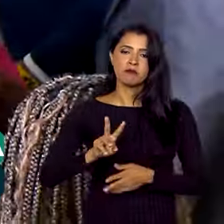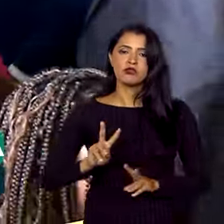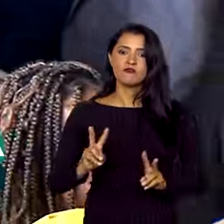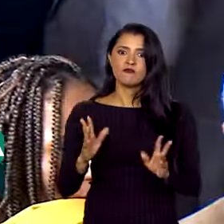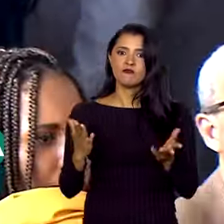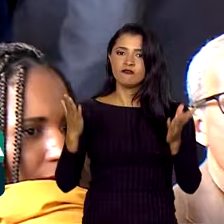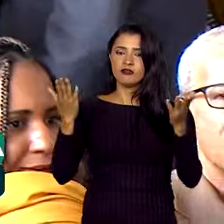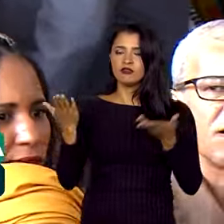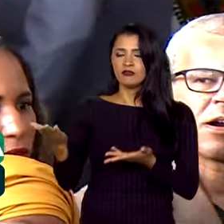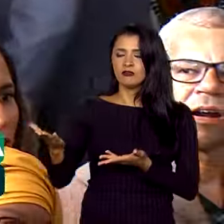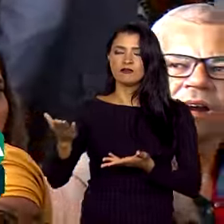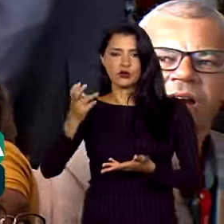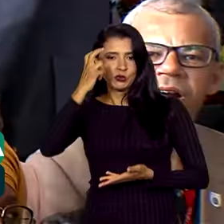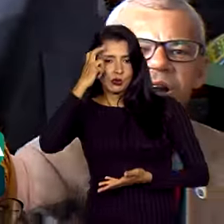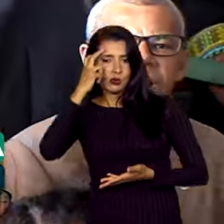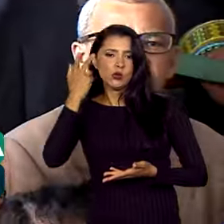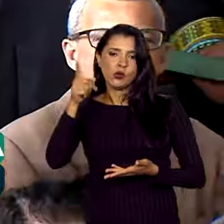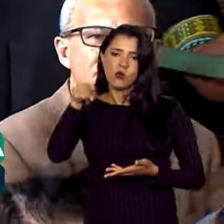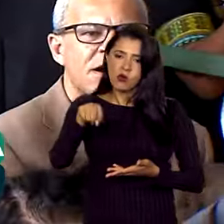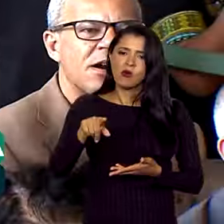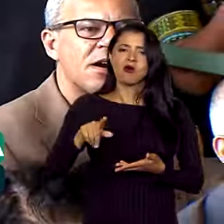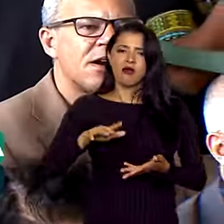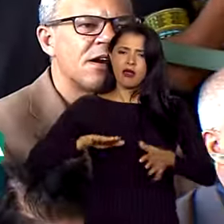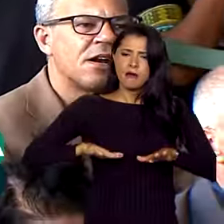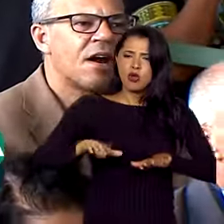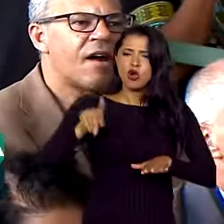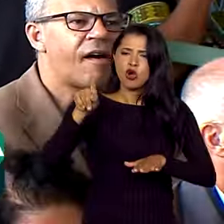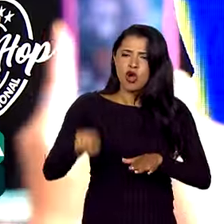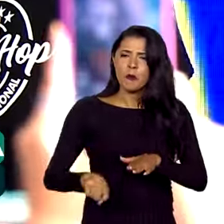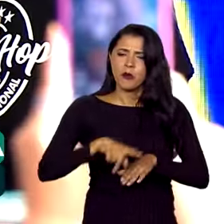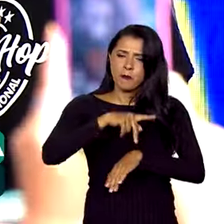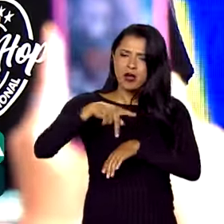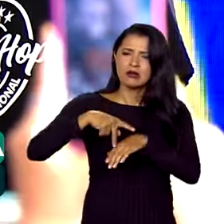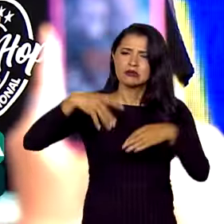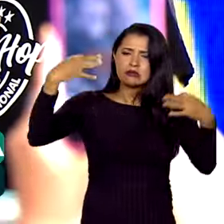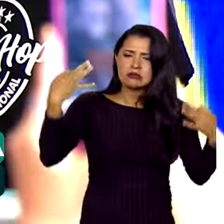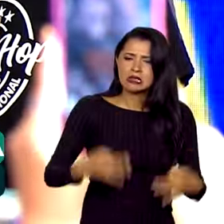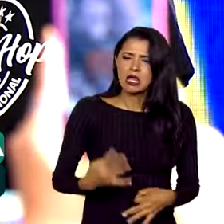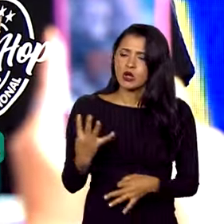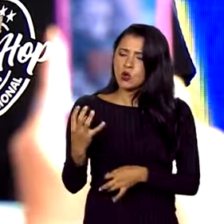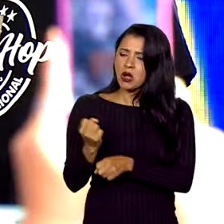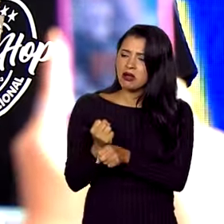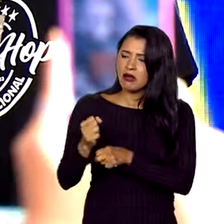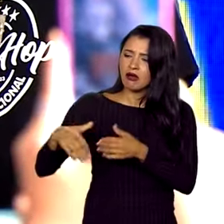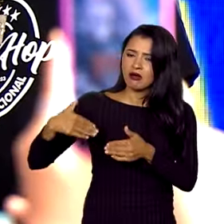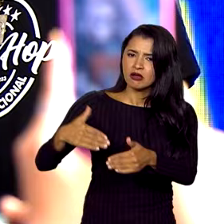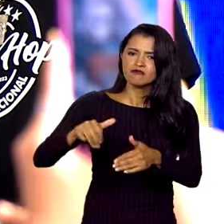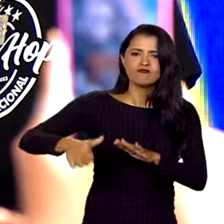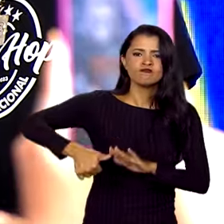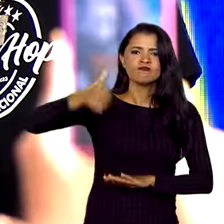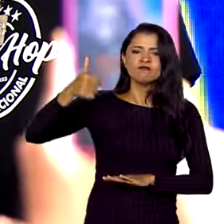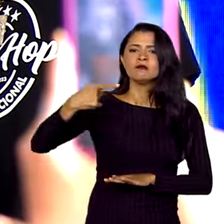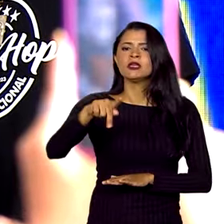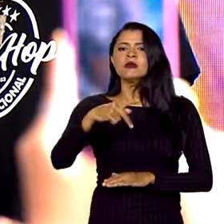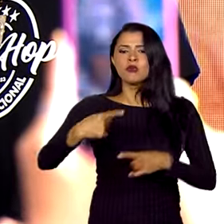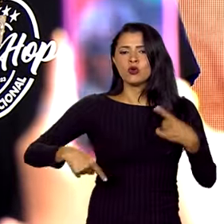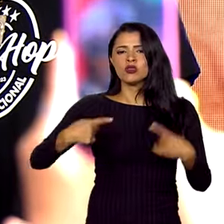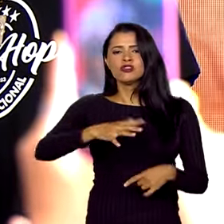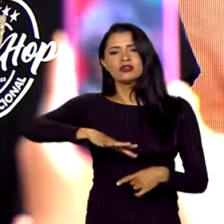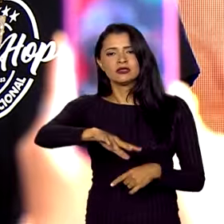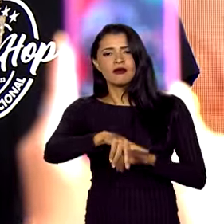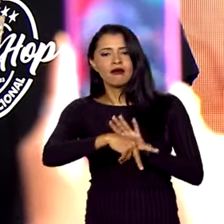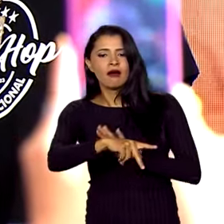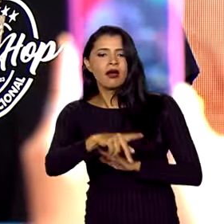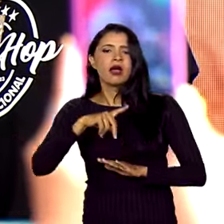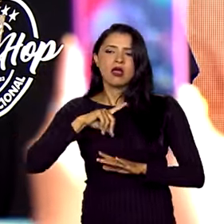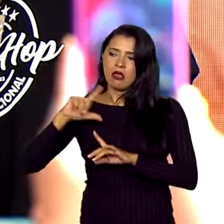O hip-hop é o país dando certo. E há 40 anos somos vanguarda política e artística no continente, fruto da luta